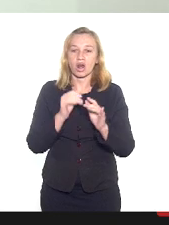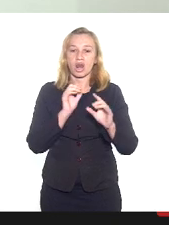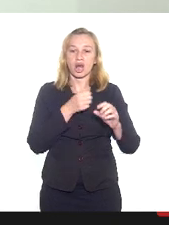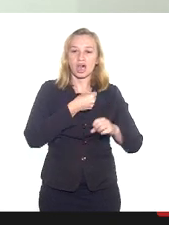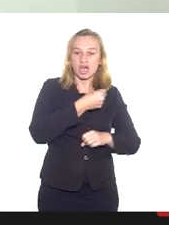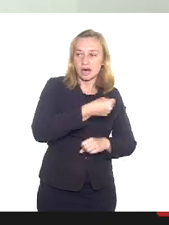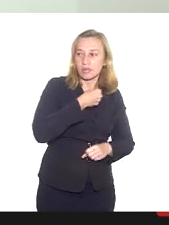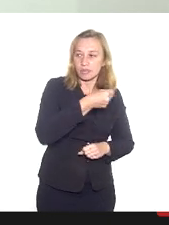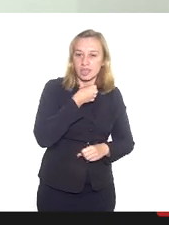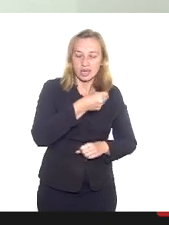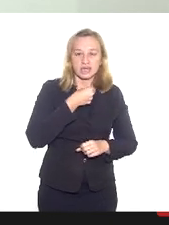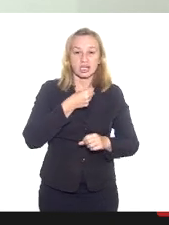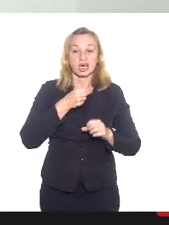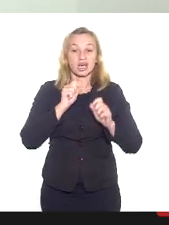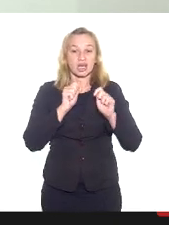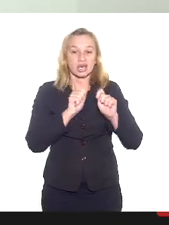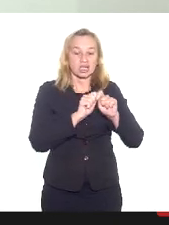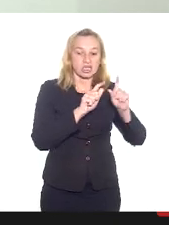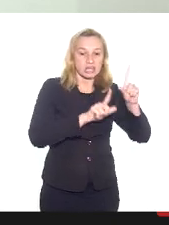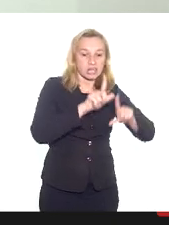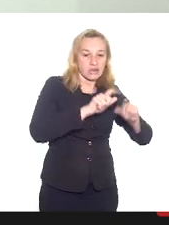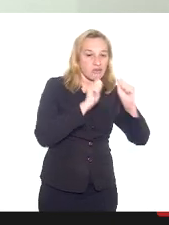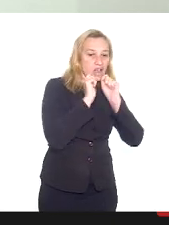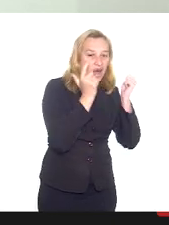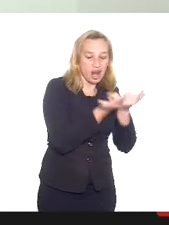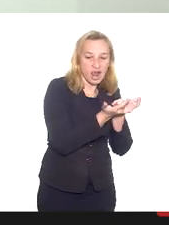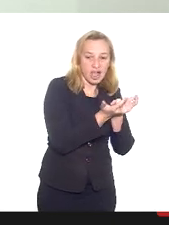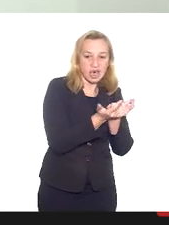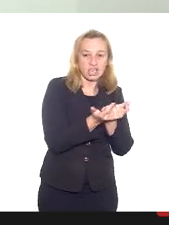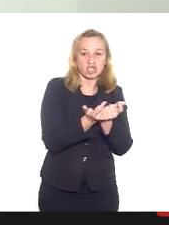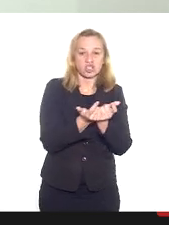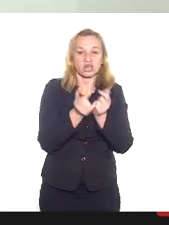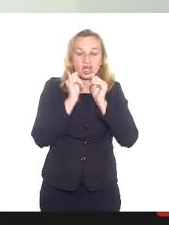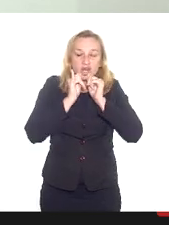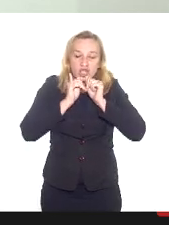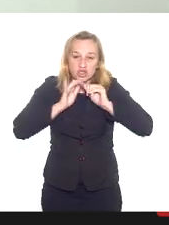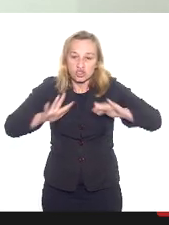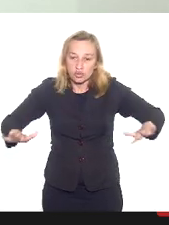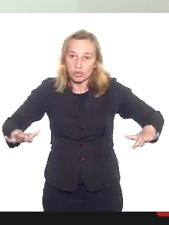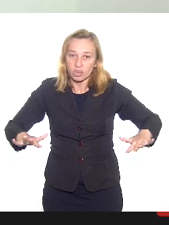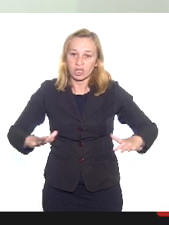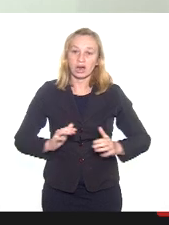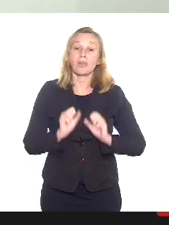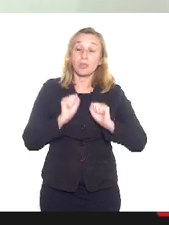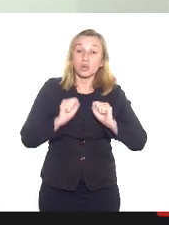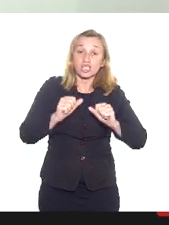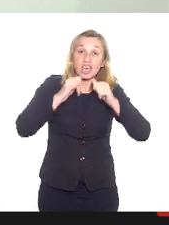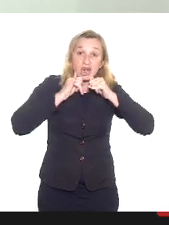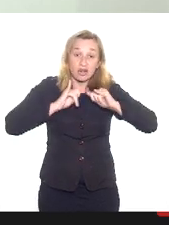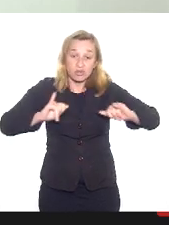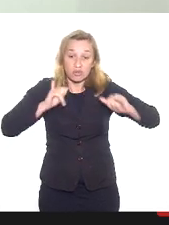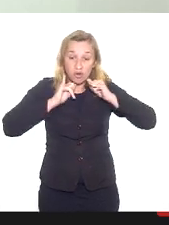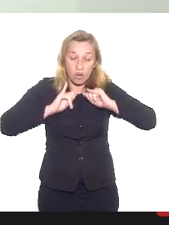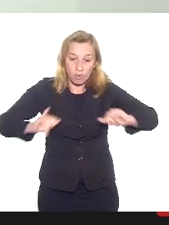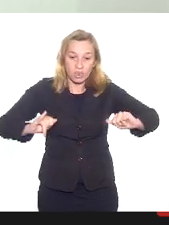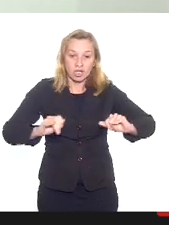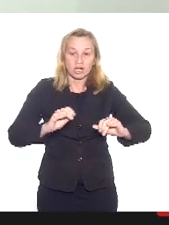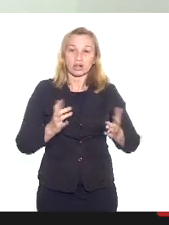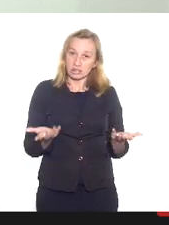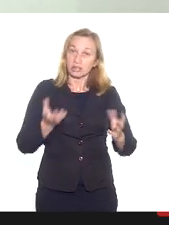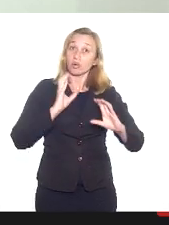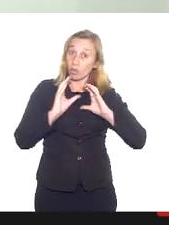talvez não sejam gigantescos, mas já é um passo da gente poder estar informando e comunicando